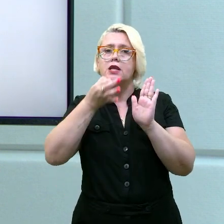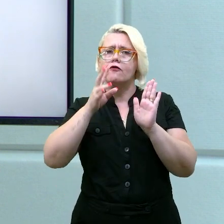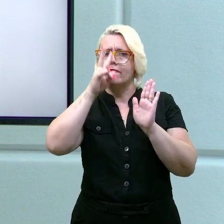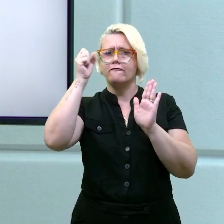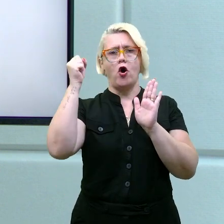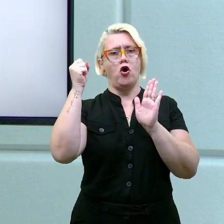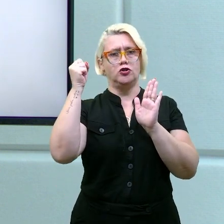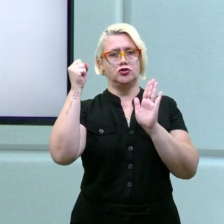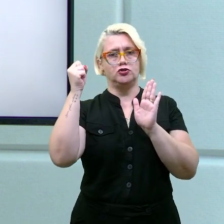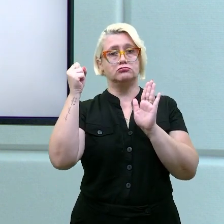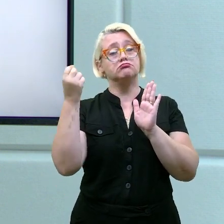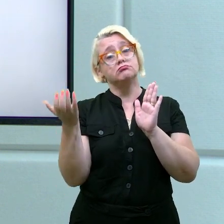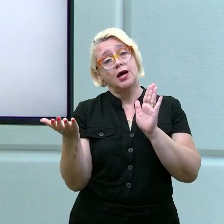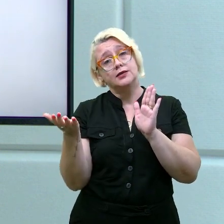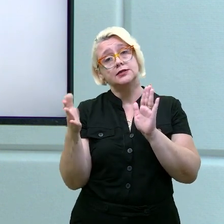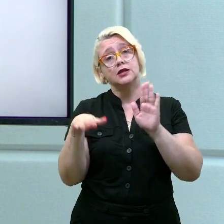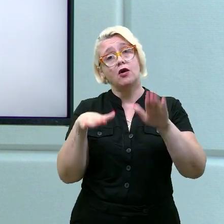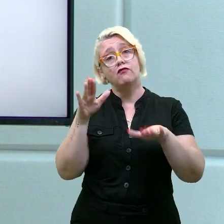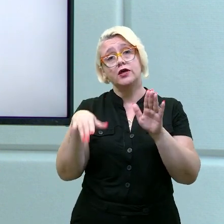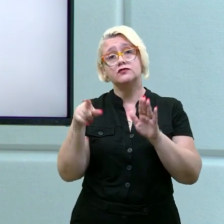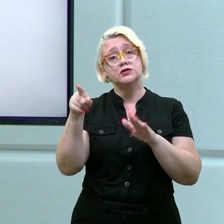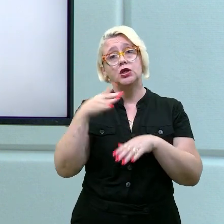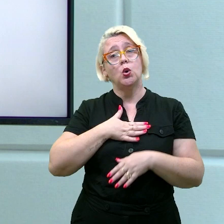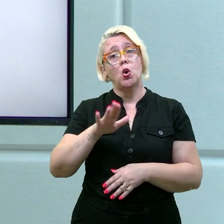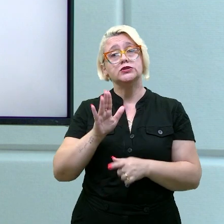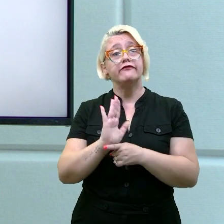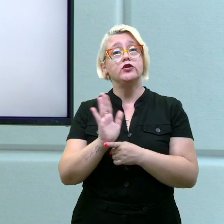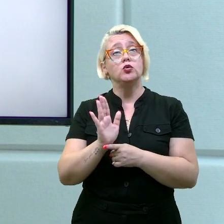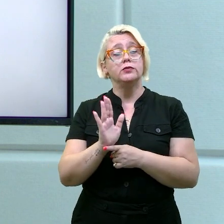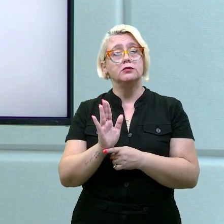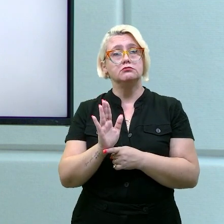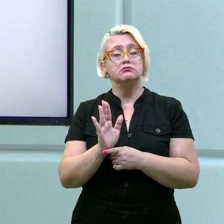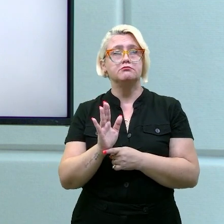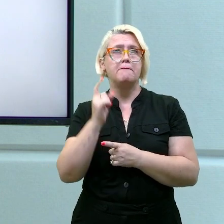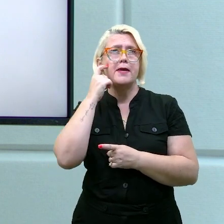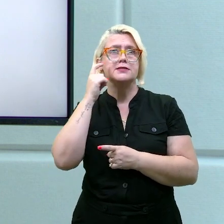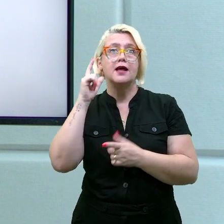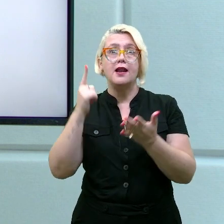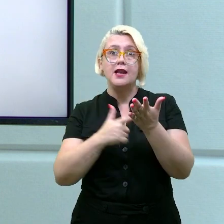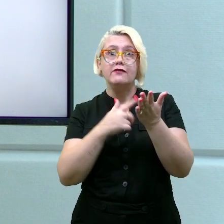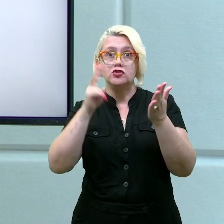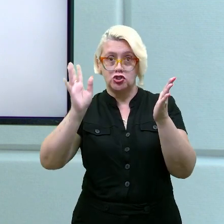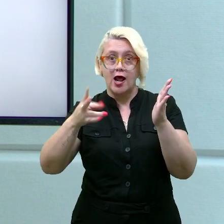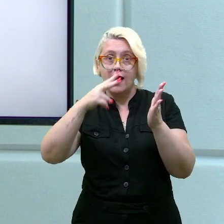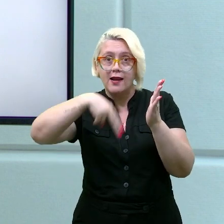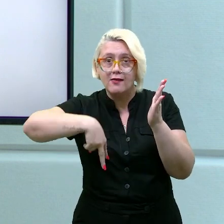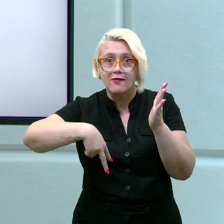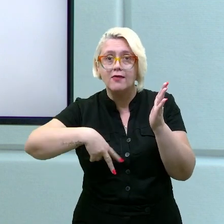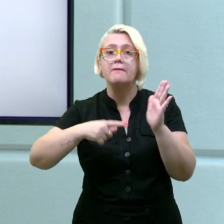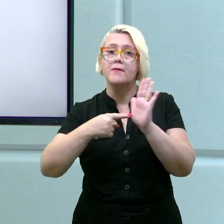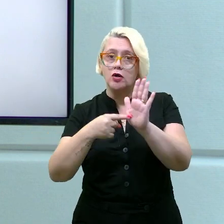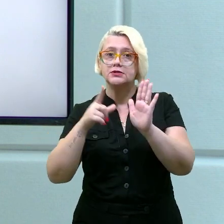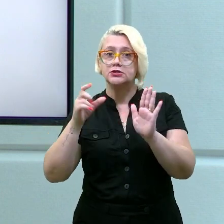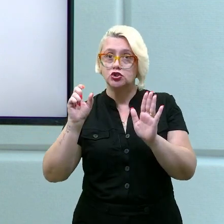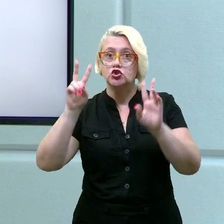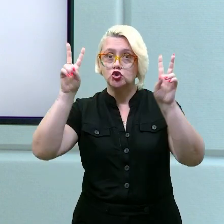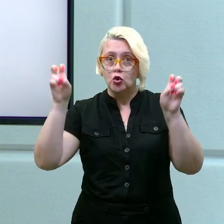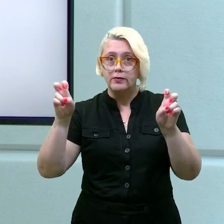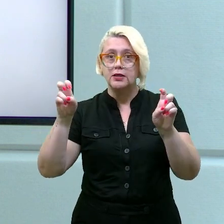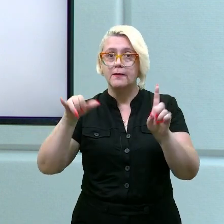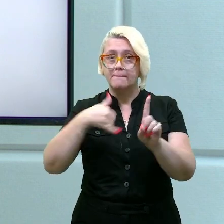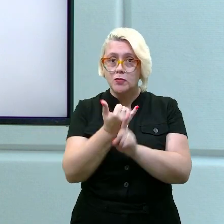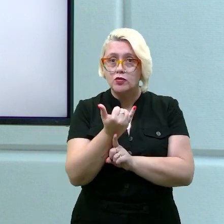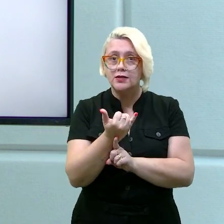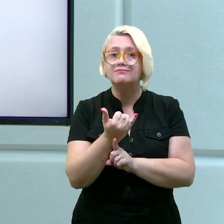Mas talvez você não seja, não goste de filme. E algum livro que você leu aparece bastante, principalmente nos livros